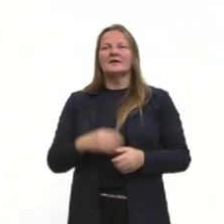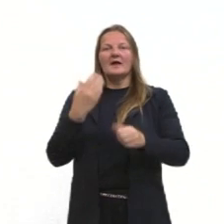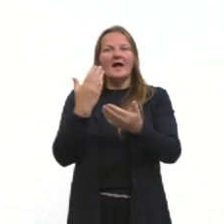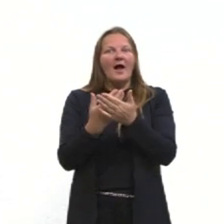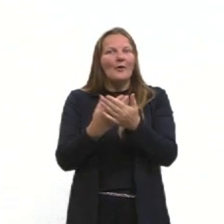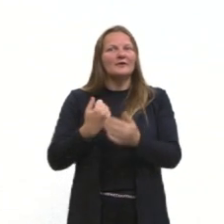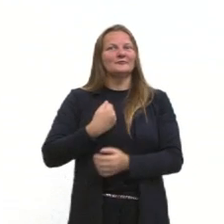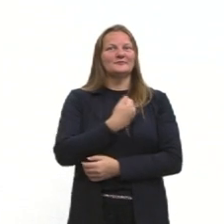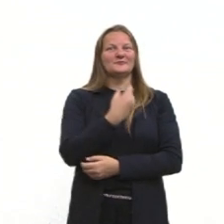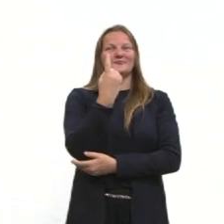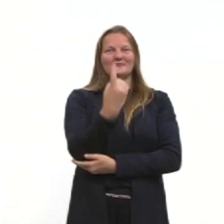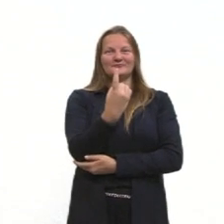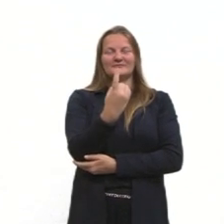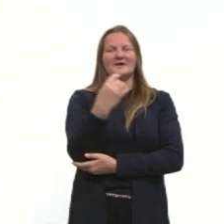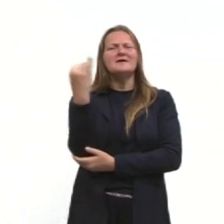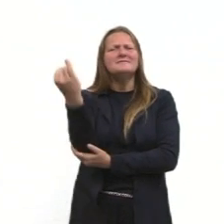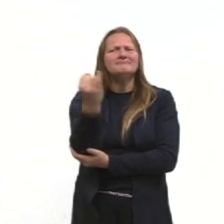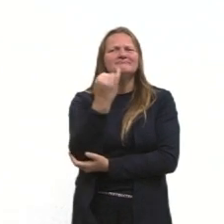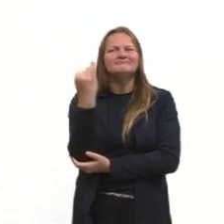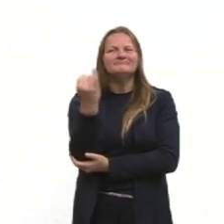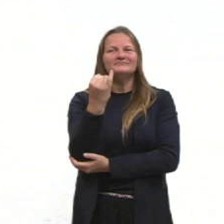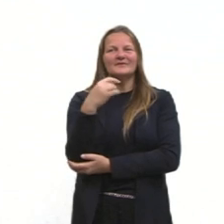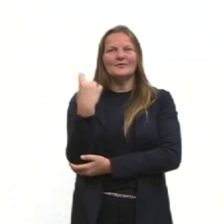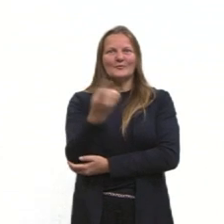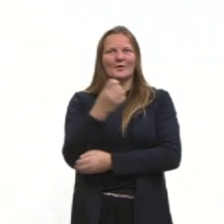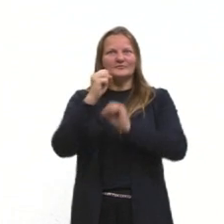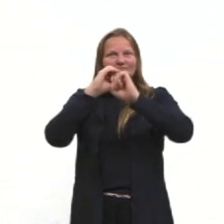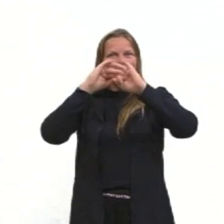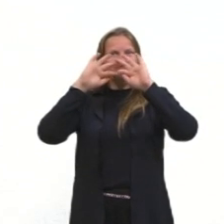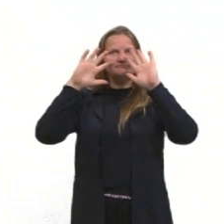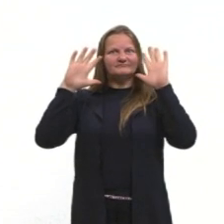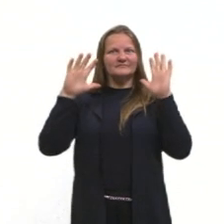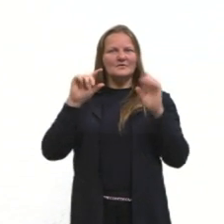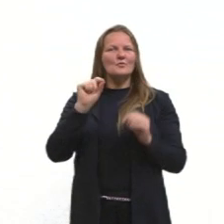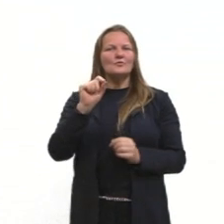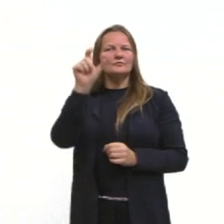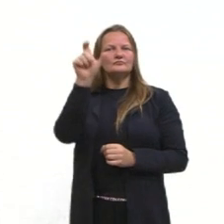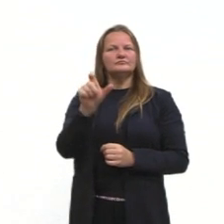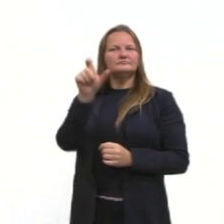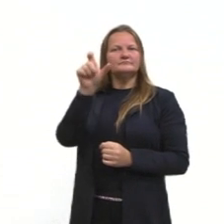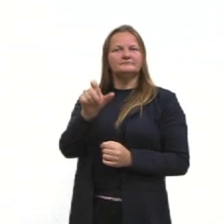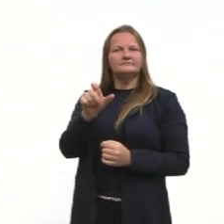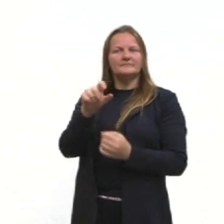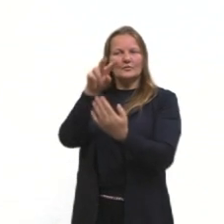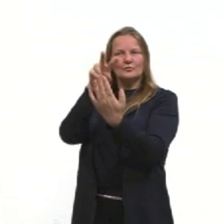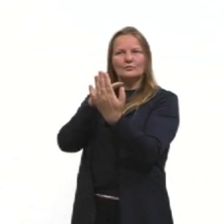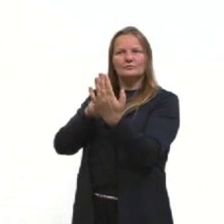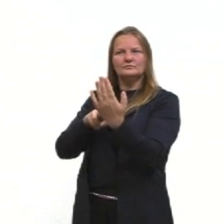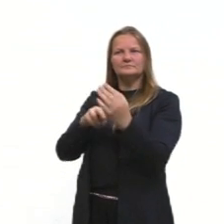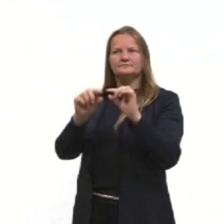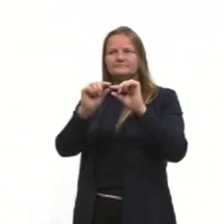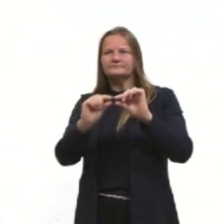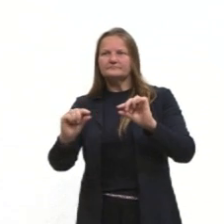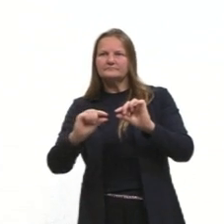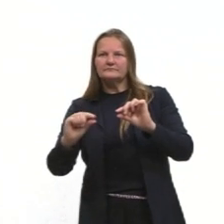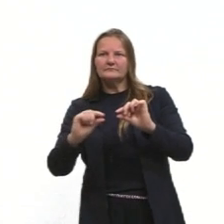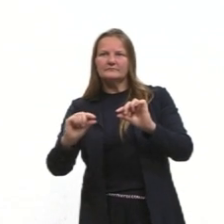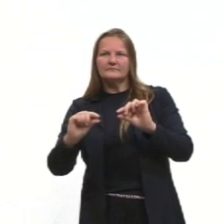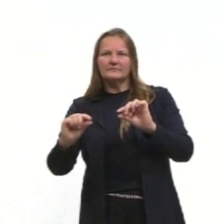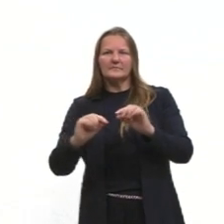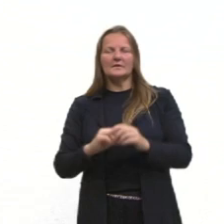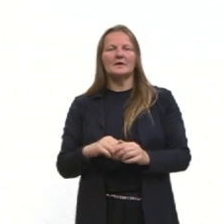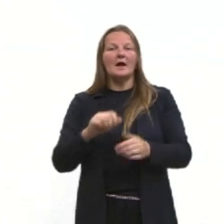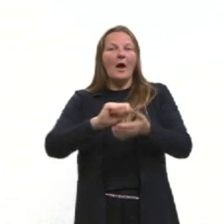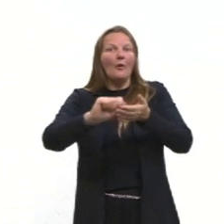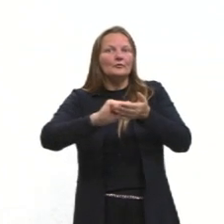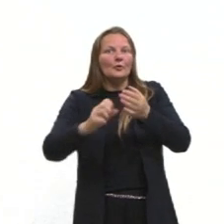1, eu falei para vocês da importância de a gente entender, sempre ler ali e acompanhar, quem é o